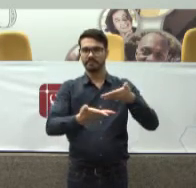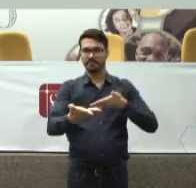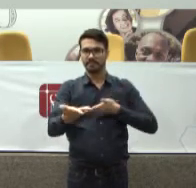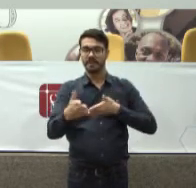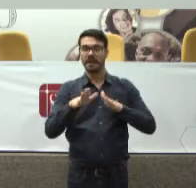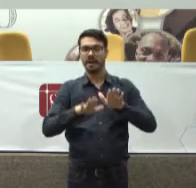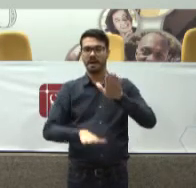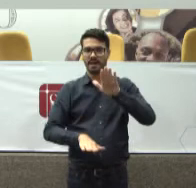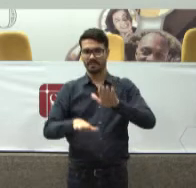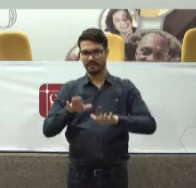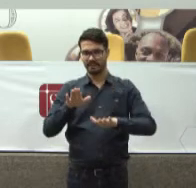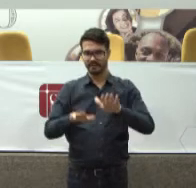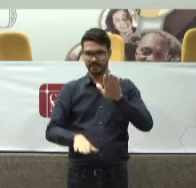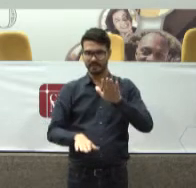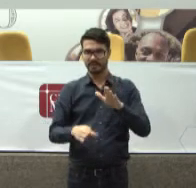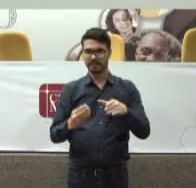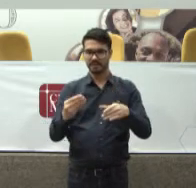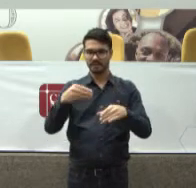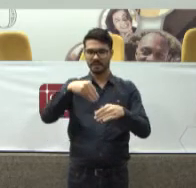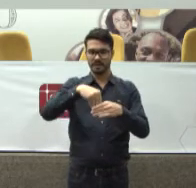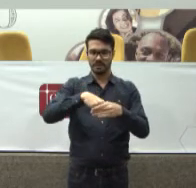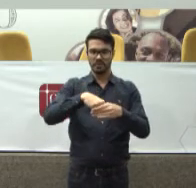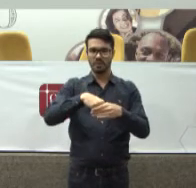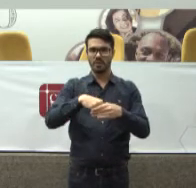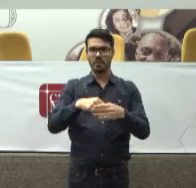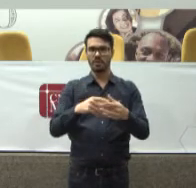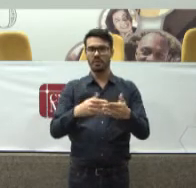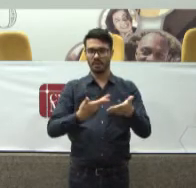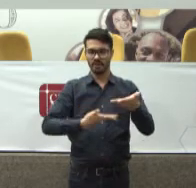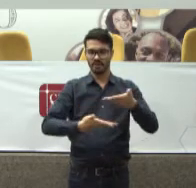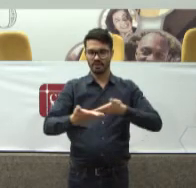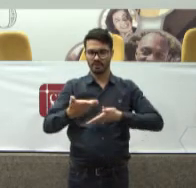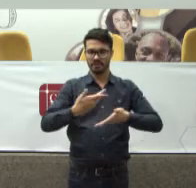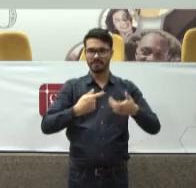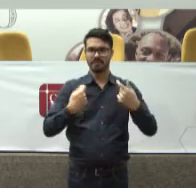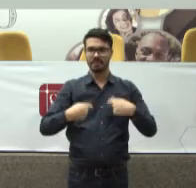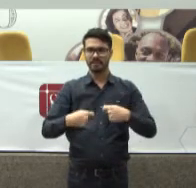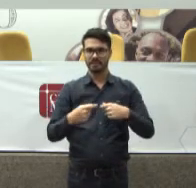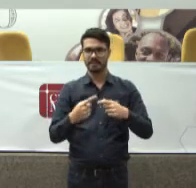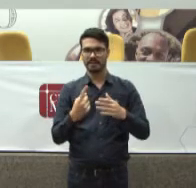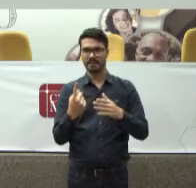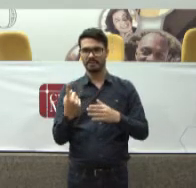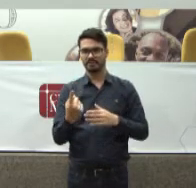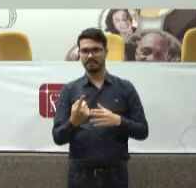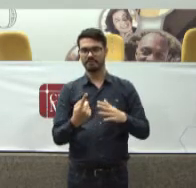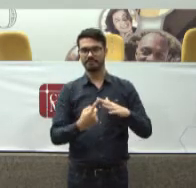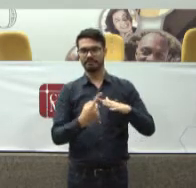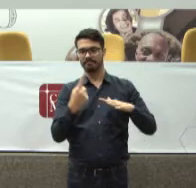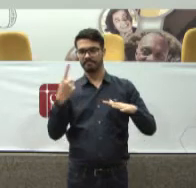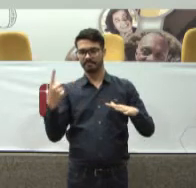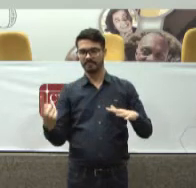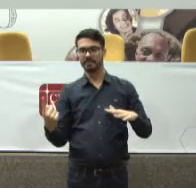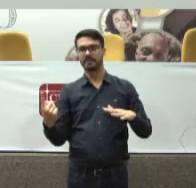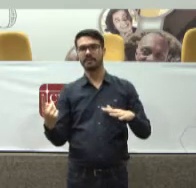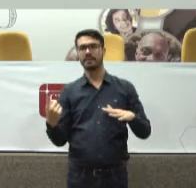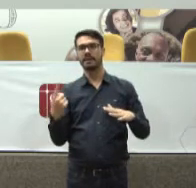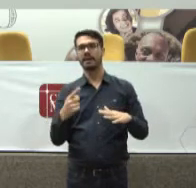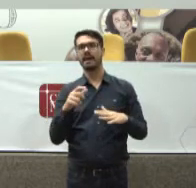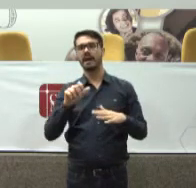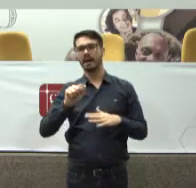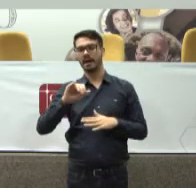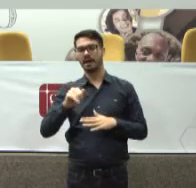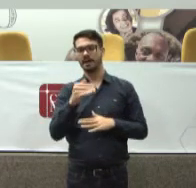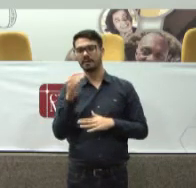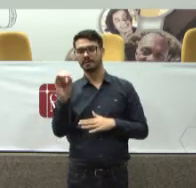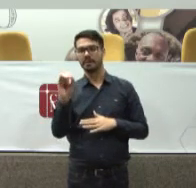Às vezes No processo de negociação Você tem que sair da negociação E entrar com uma ação civil pública Isso é Você dá